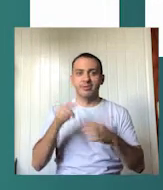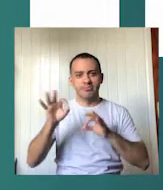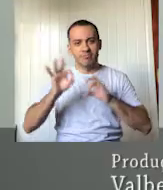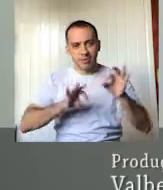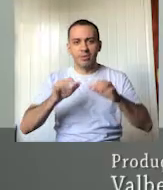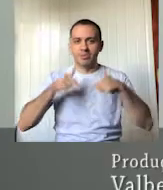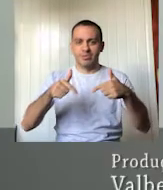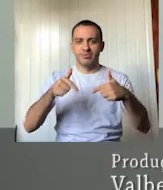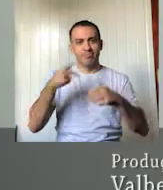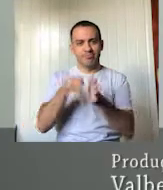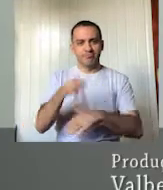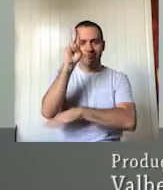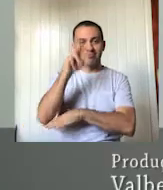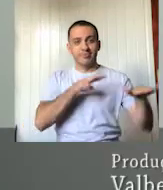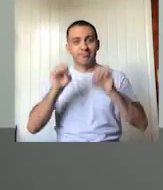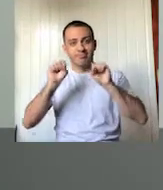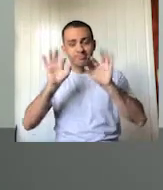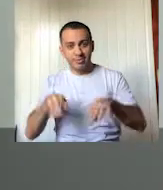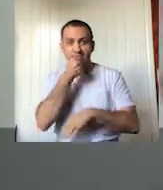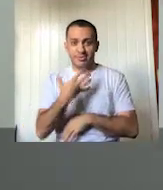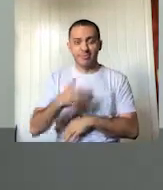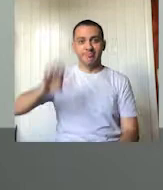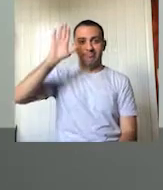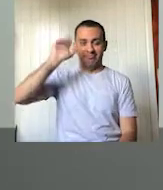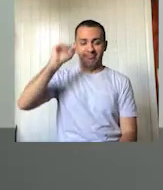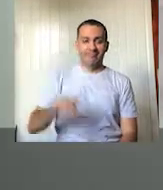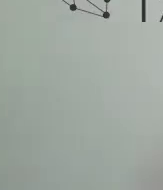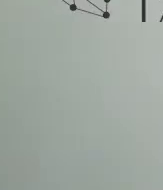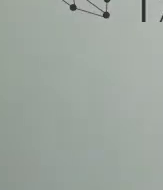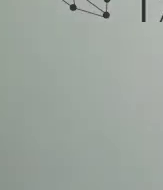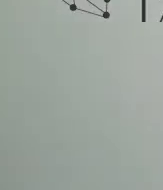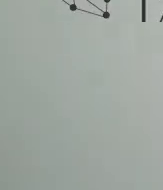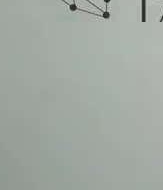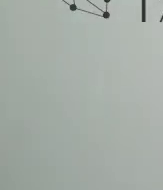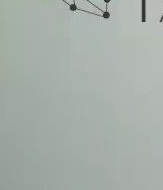da Unifap. Um ótimo fim de semana para você e até mais.